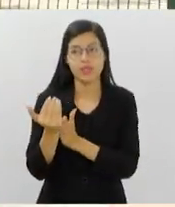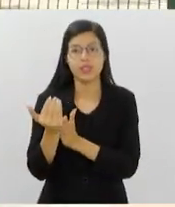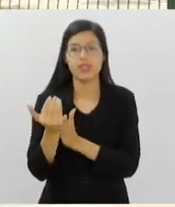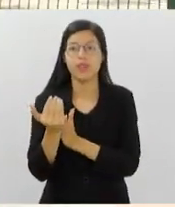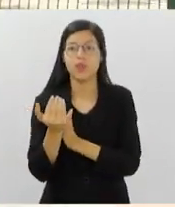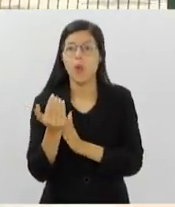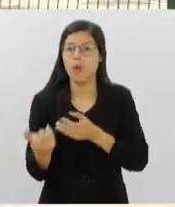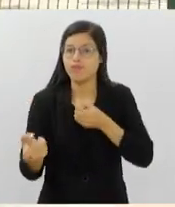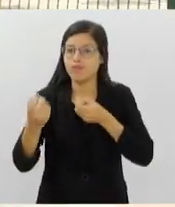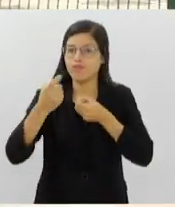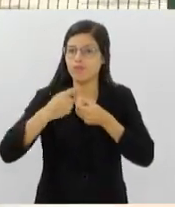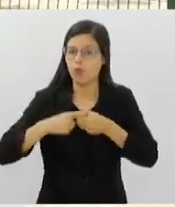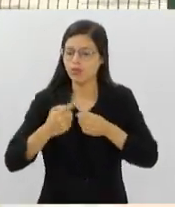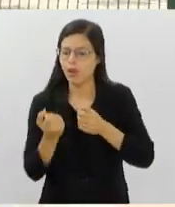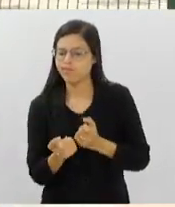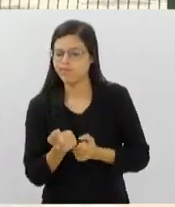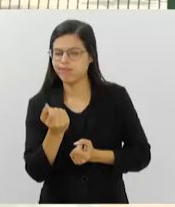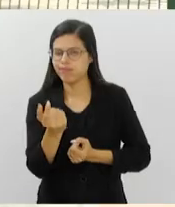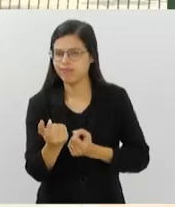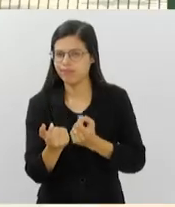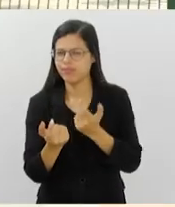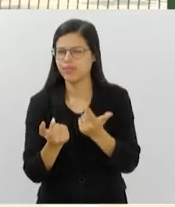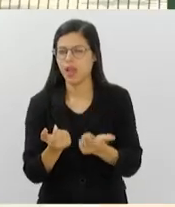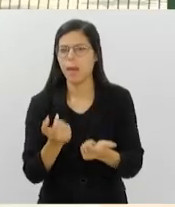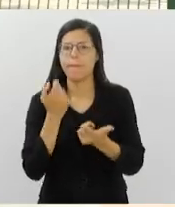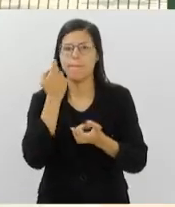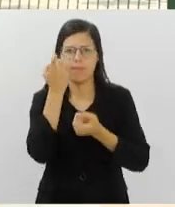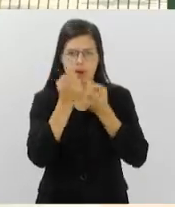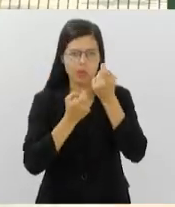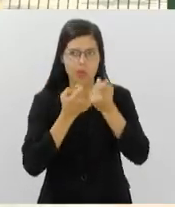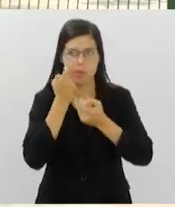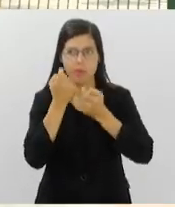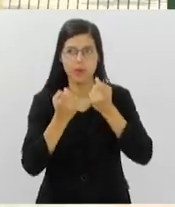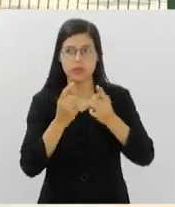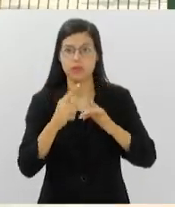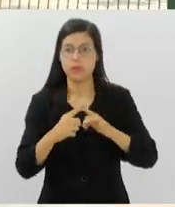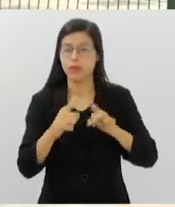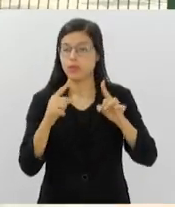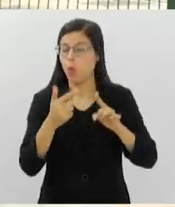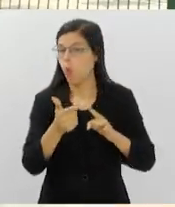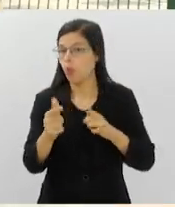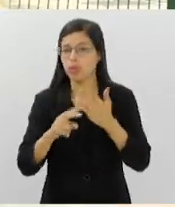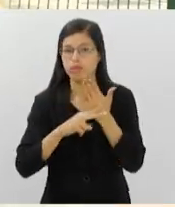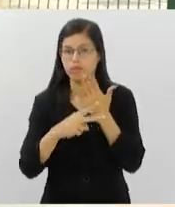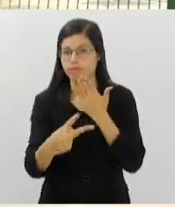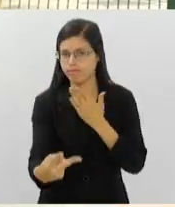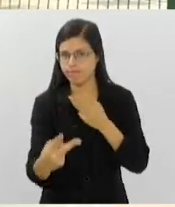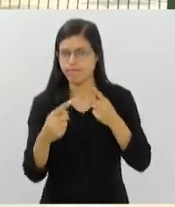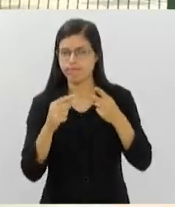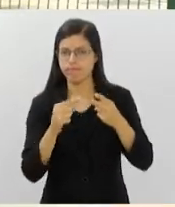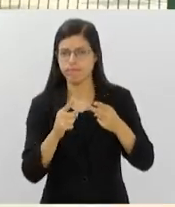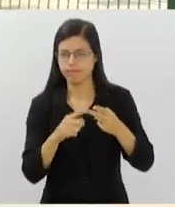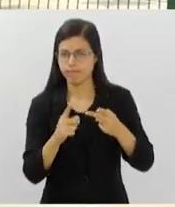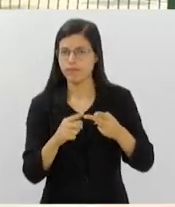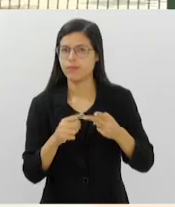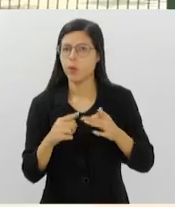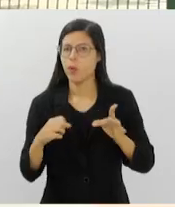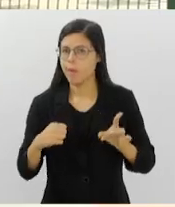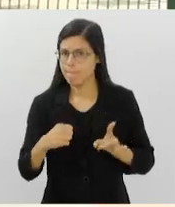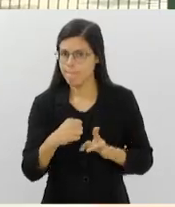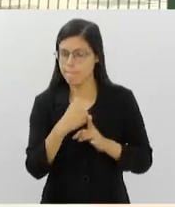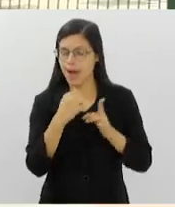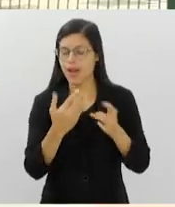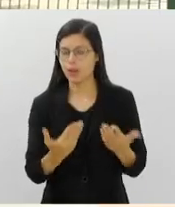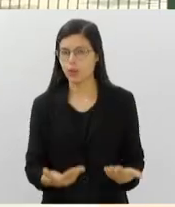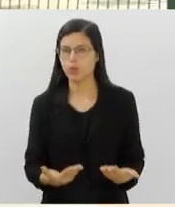de retorno dessas doenças. Isso é algo muito preocupante. Mas tem uma outra consequência, que acaba sendo um impacto muito